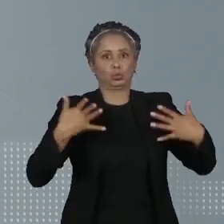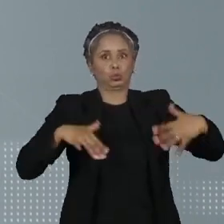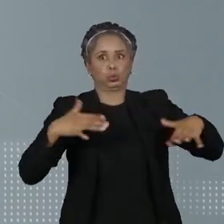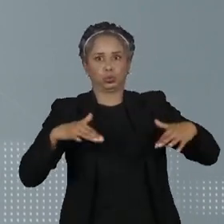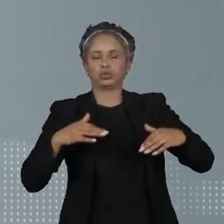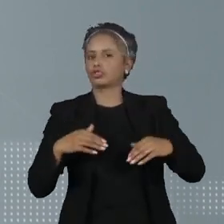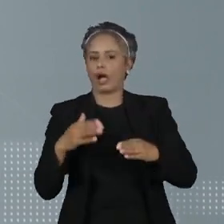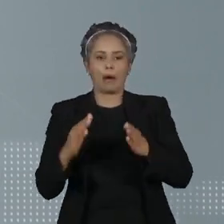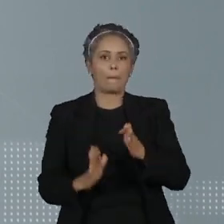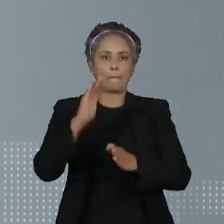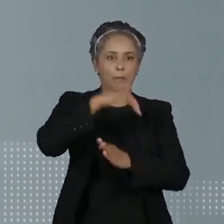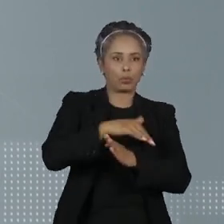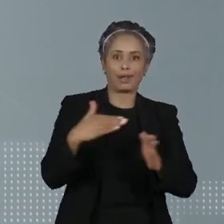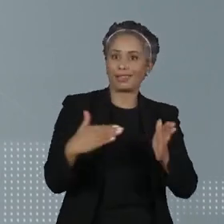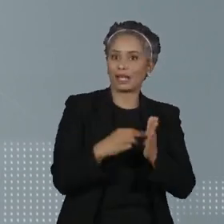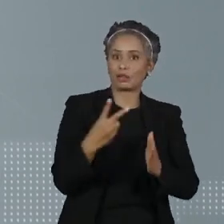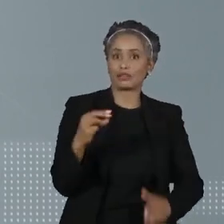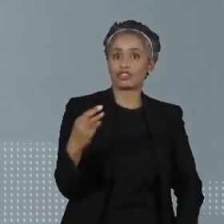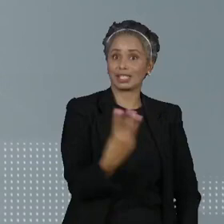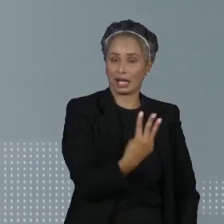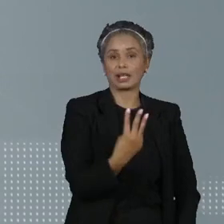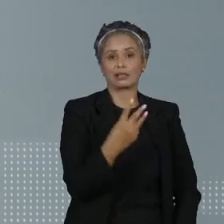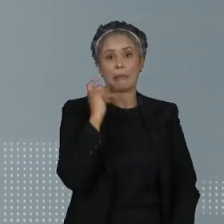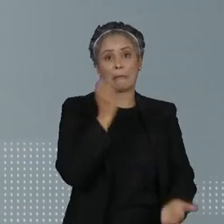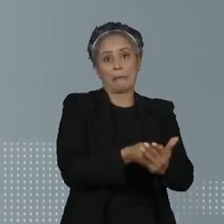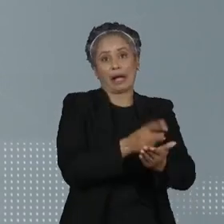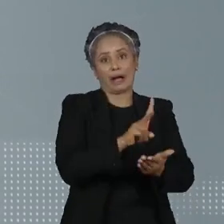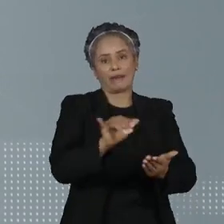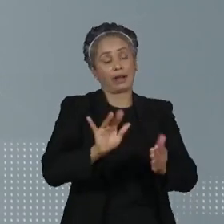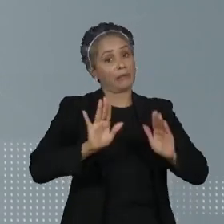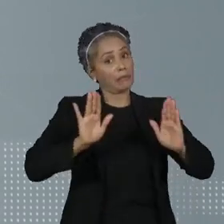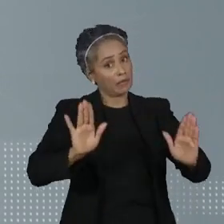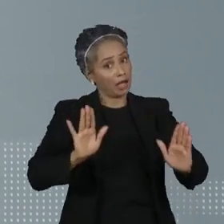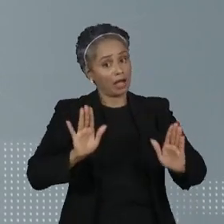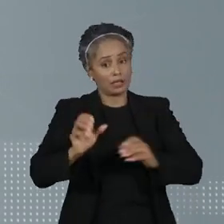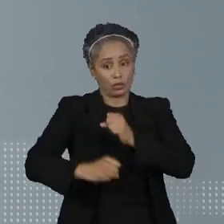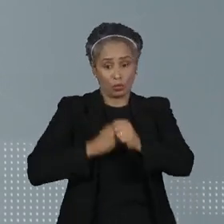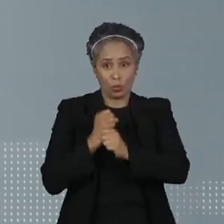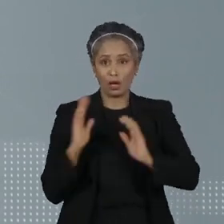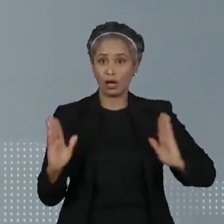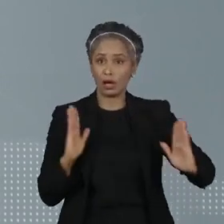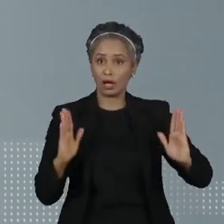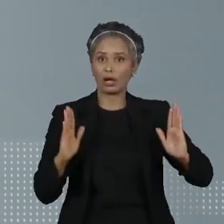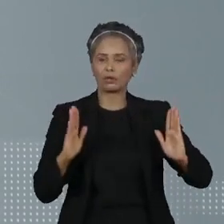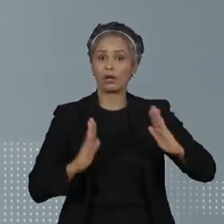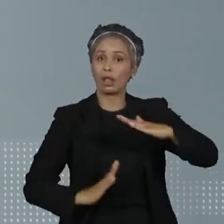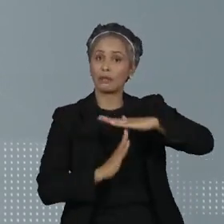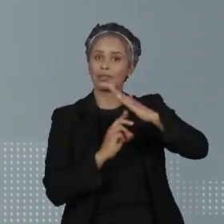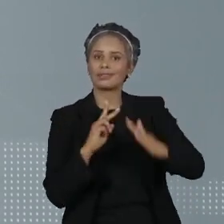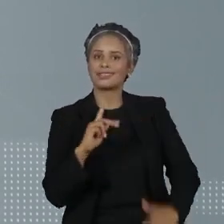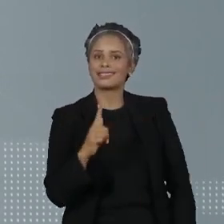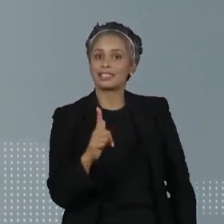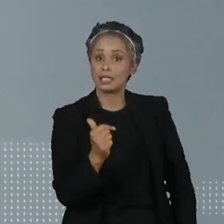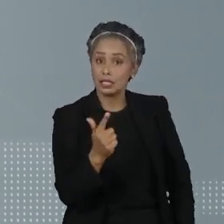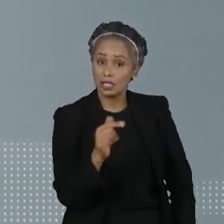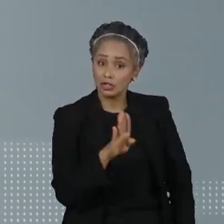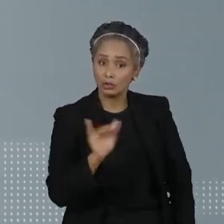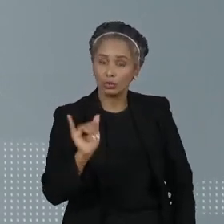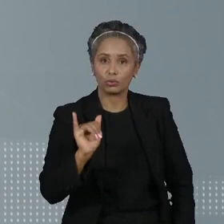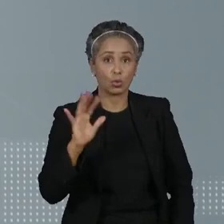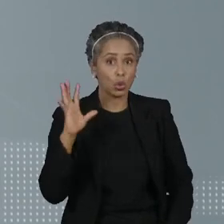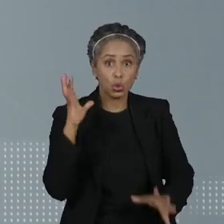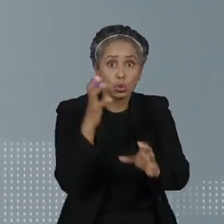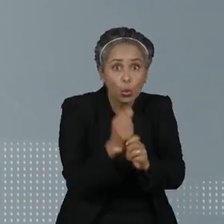2023. Neste ano, entretanto, o teto é de 17 bilhões e a dívida total